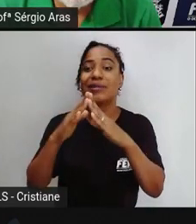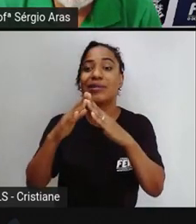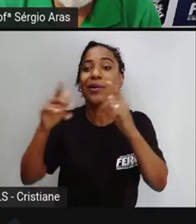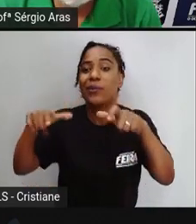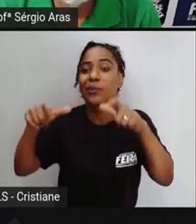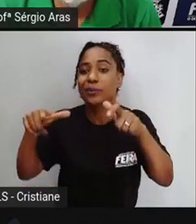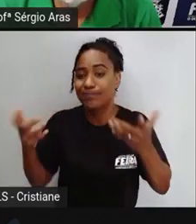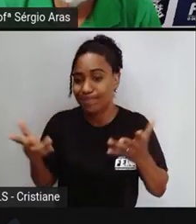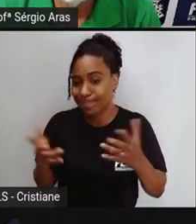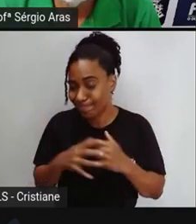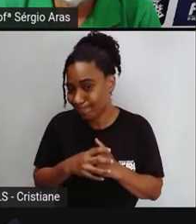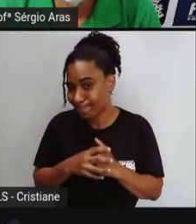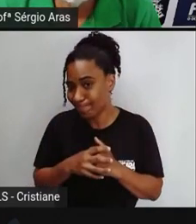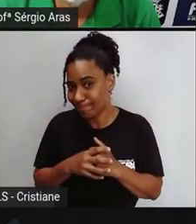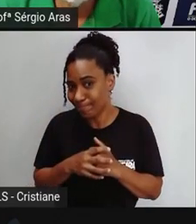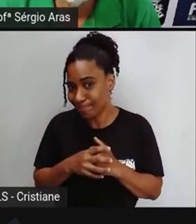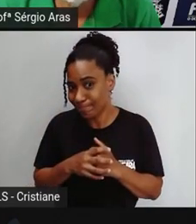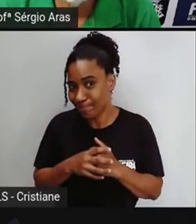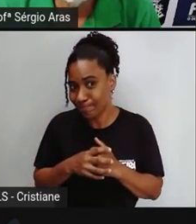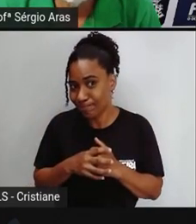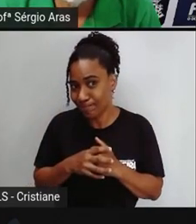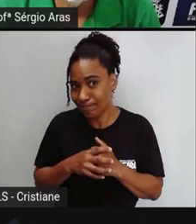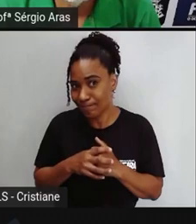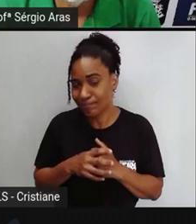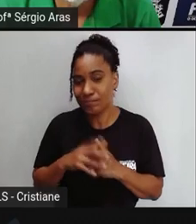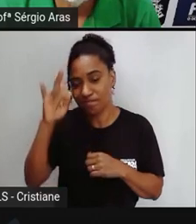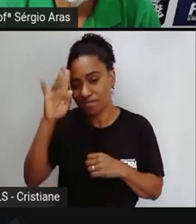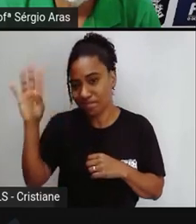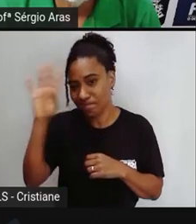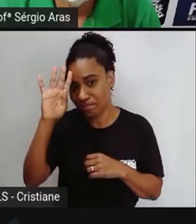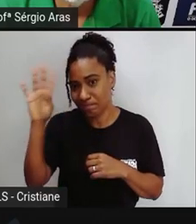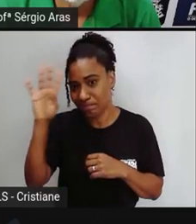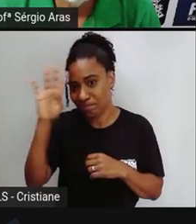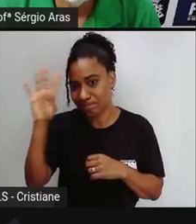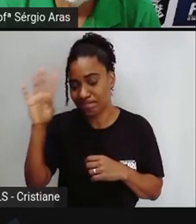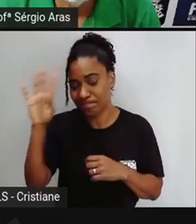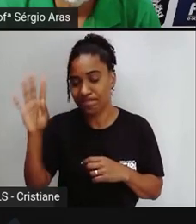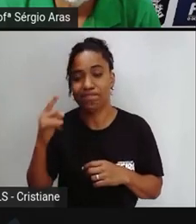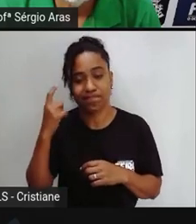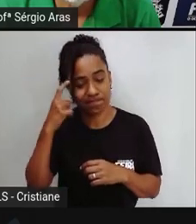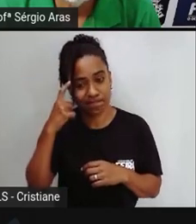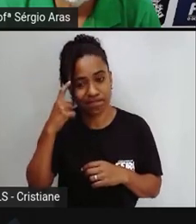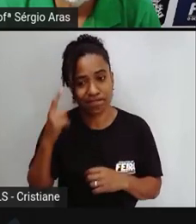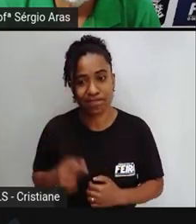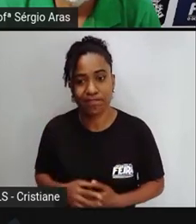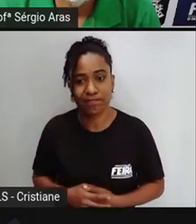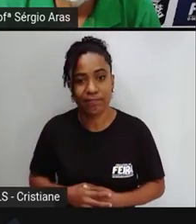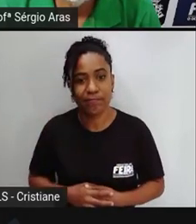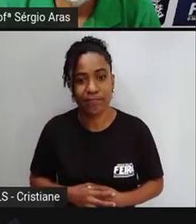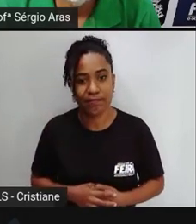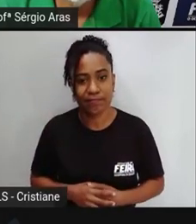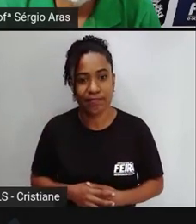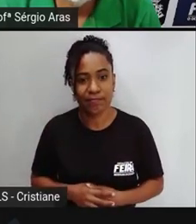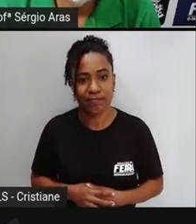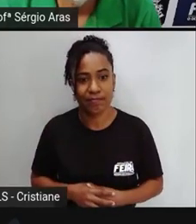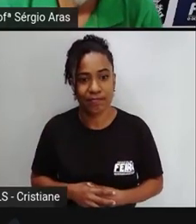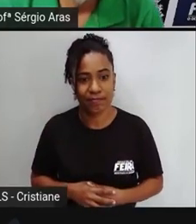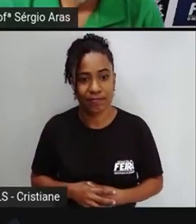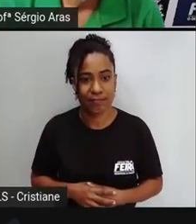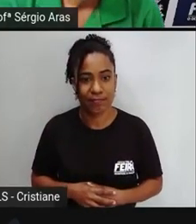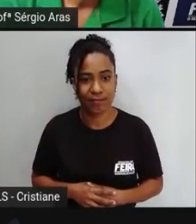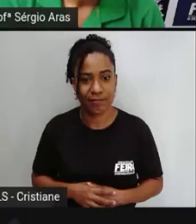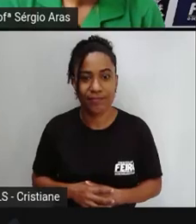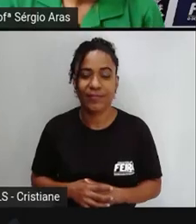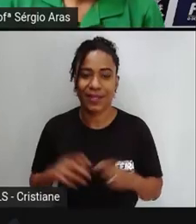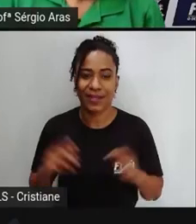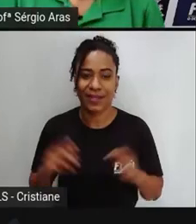fica aí pra gente refletir o senhor pode se despedir